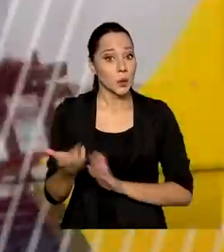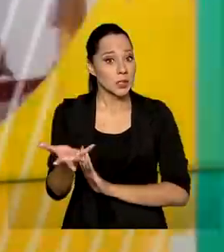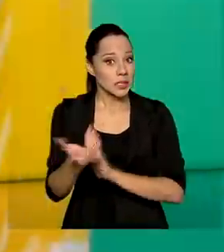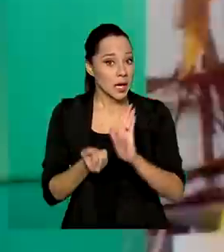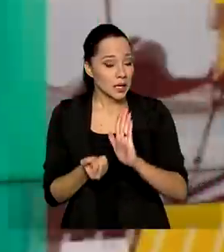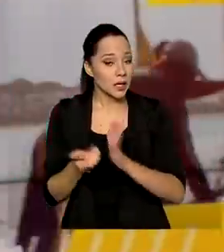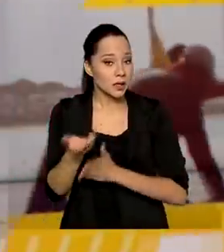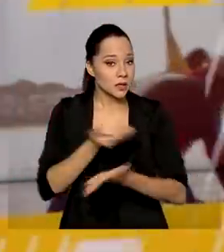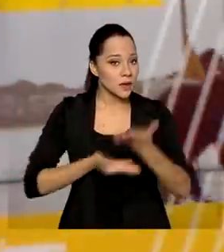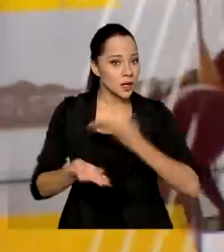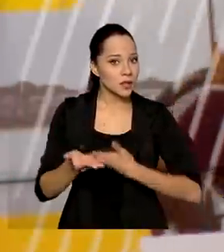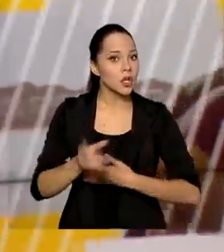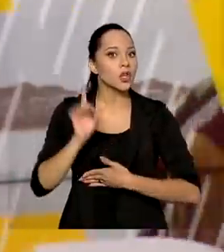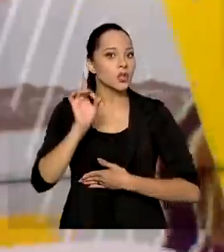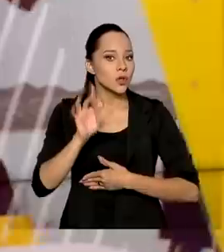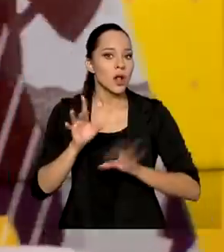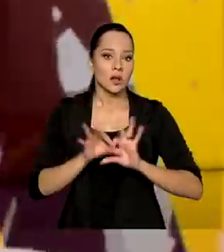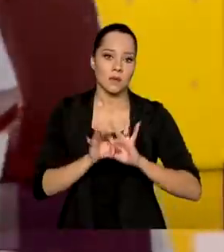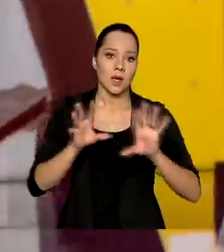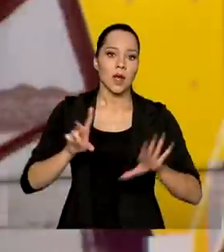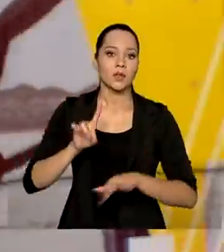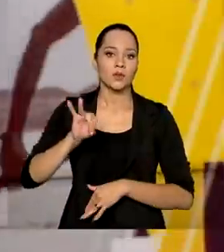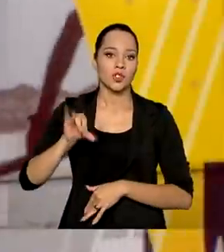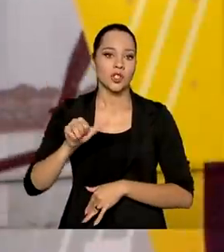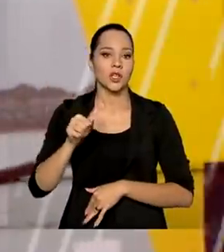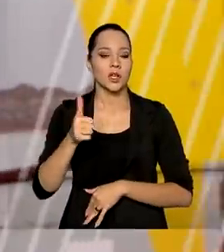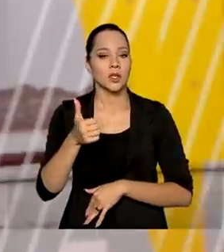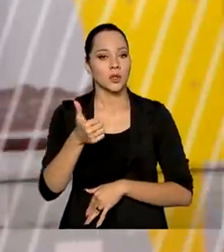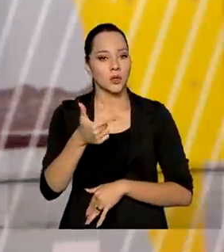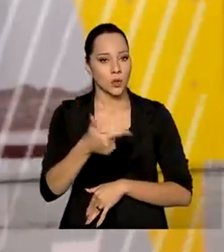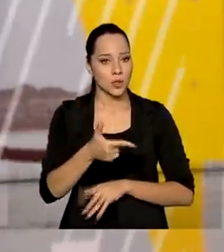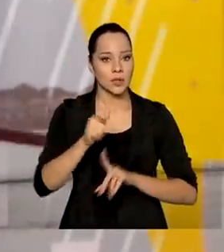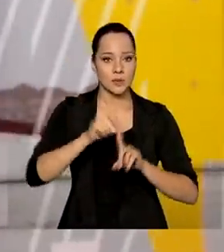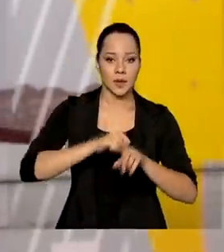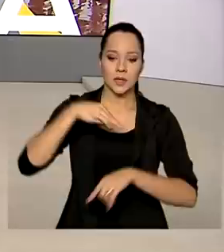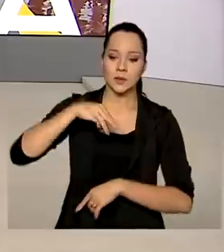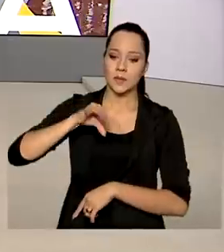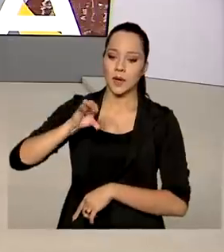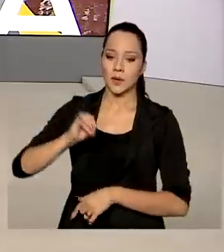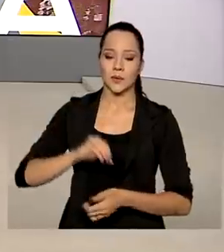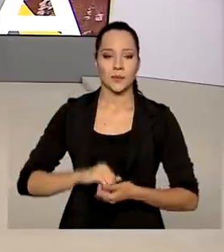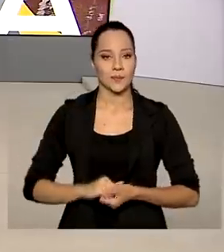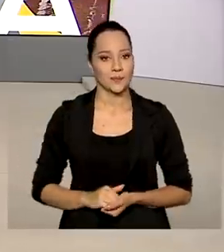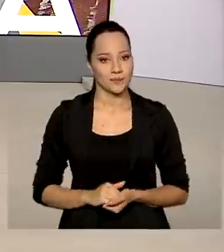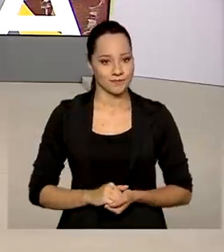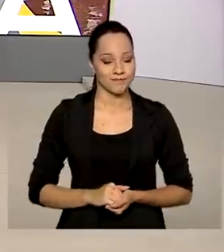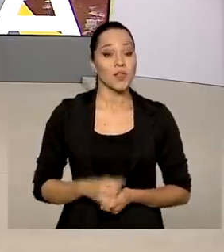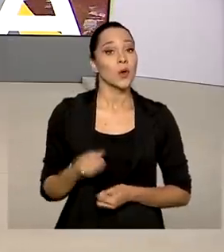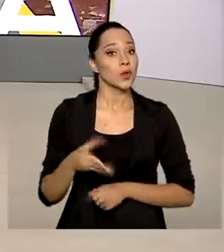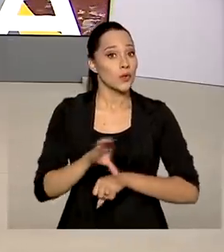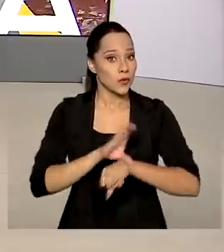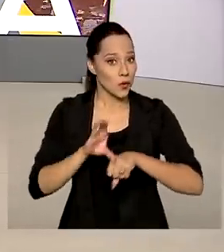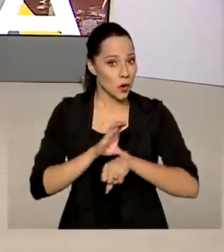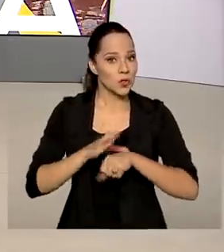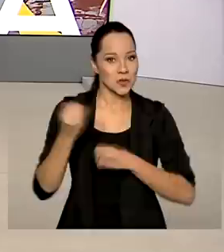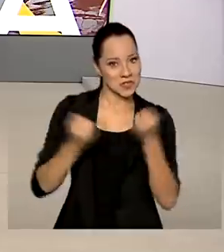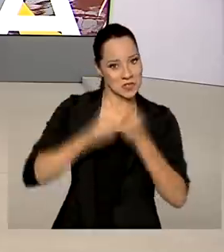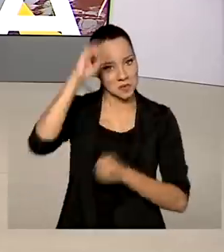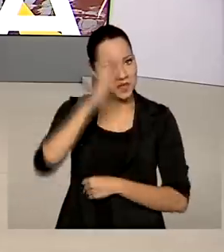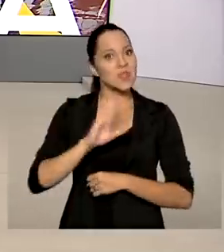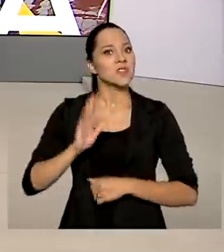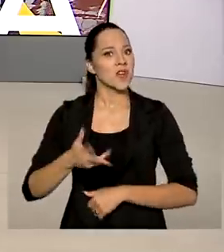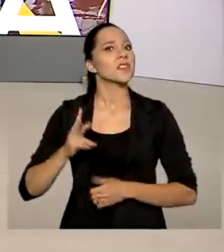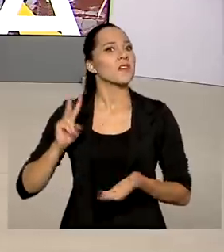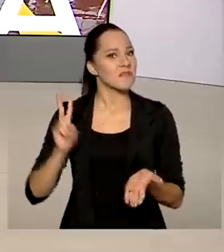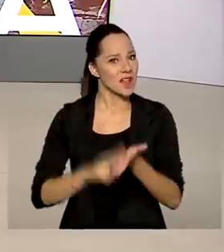Saques e transferências serão liberados a partir do dia 12 de maio. O novo Código de Trânsito Brasileiro já está em